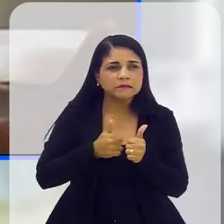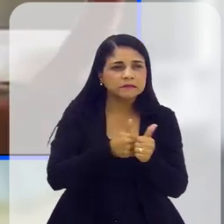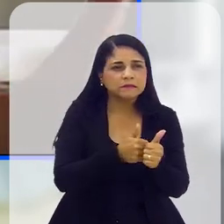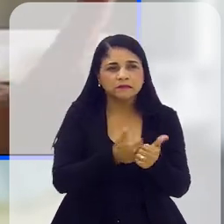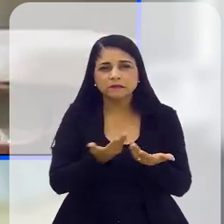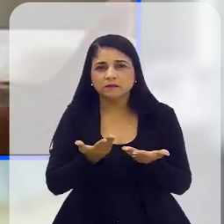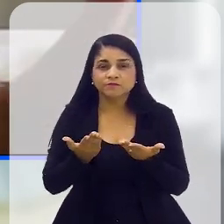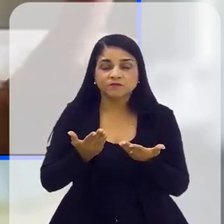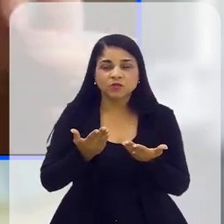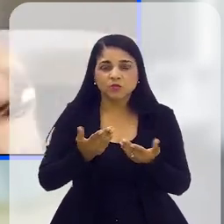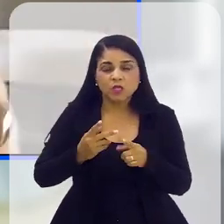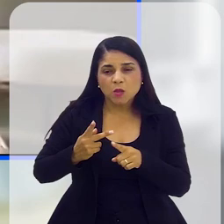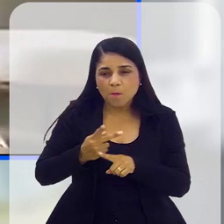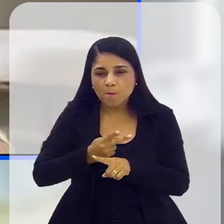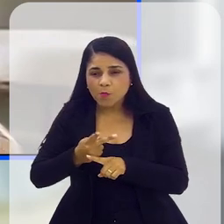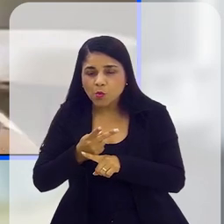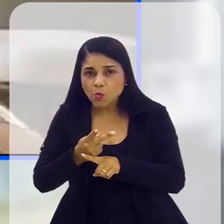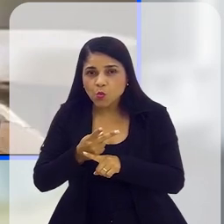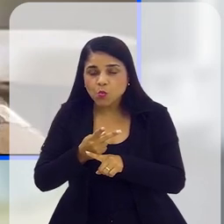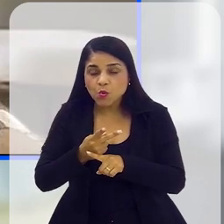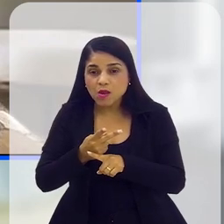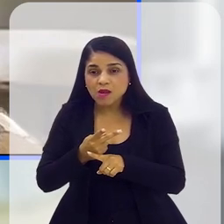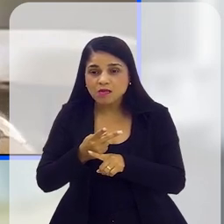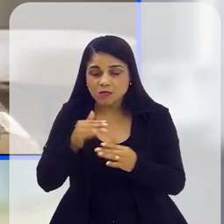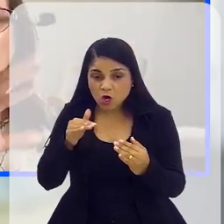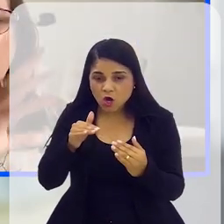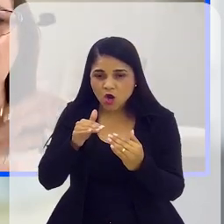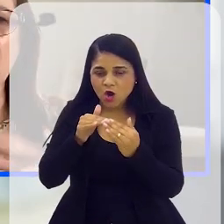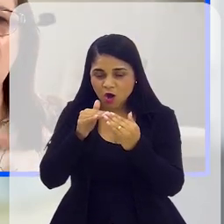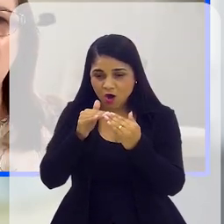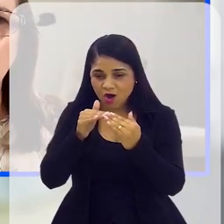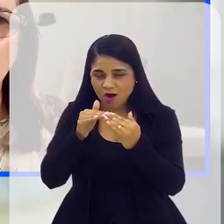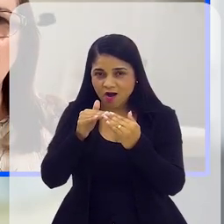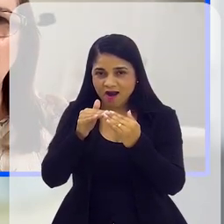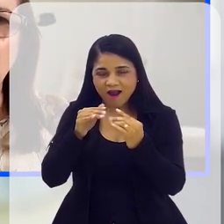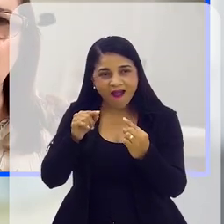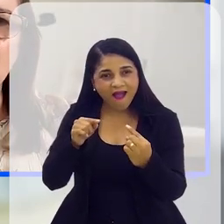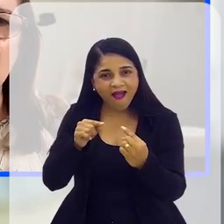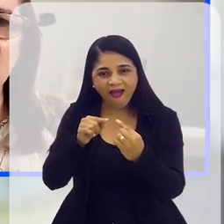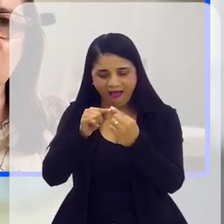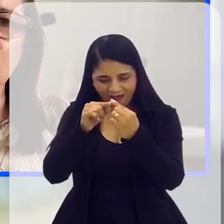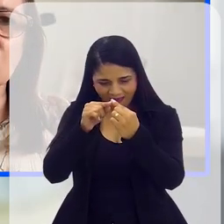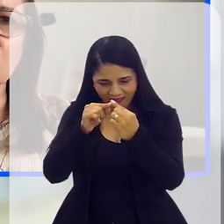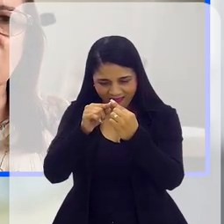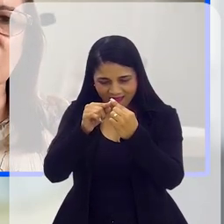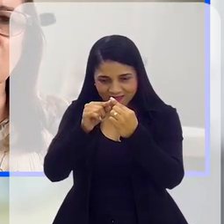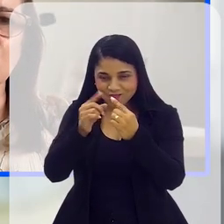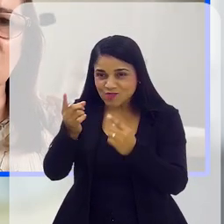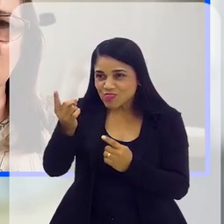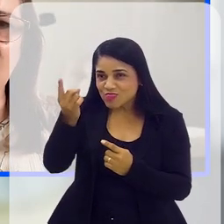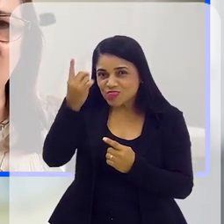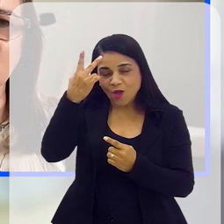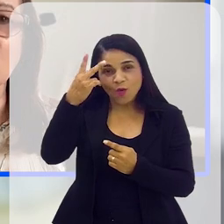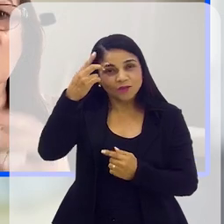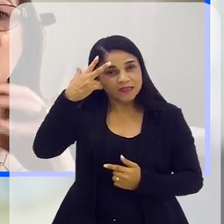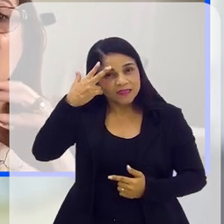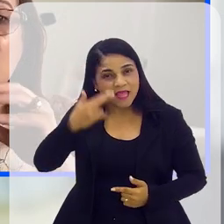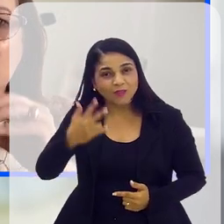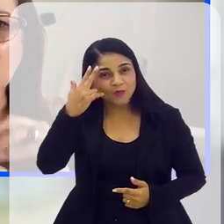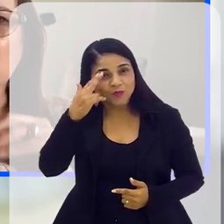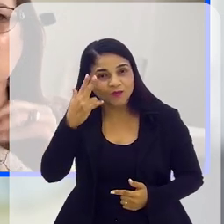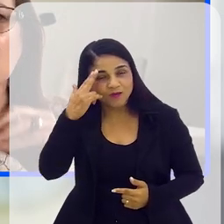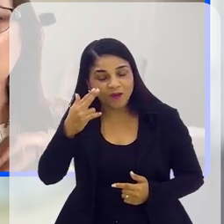seguir, quando ele procura algo que tem mais a ver com a maneira como ele flui dentro dos seus talentos naturais,